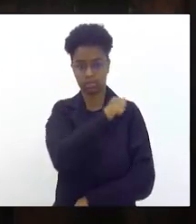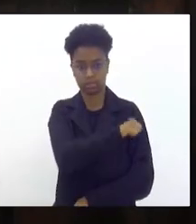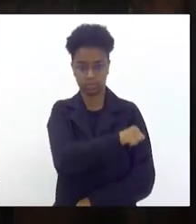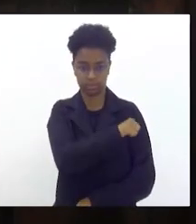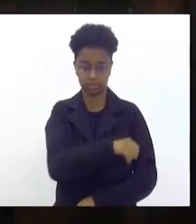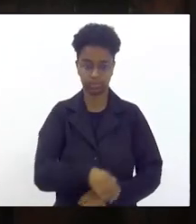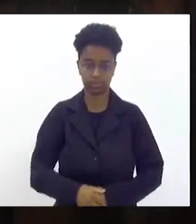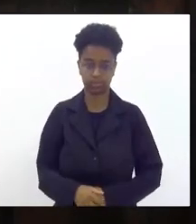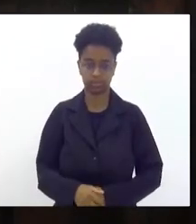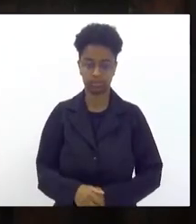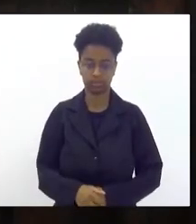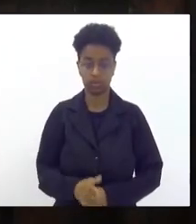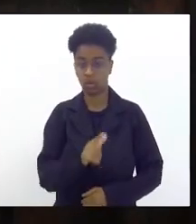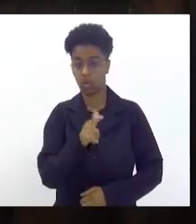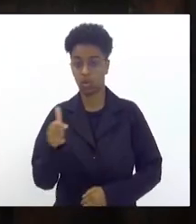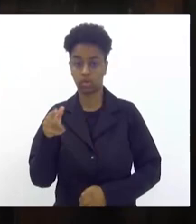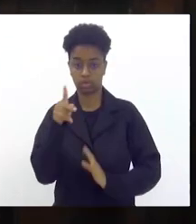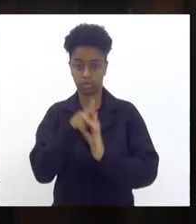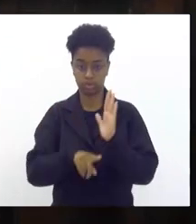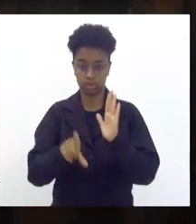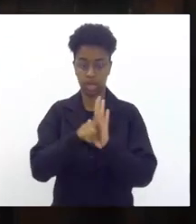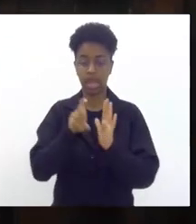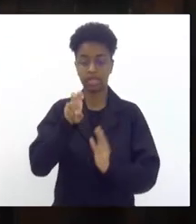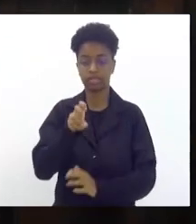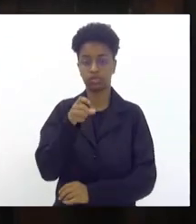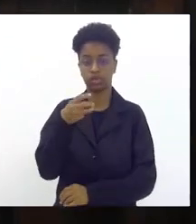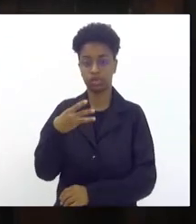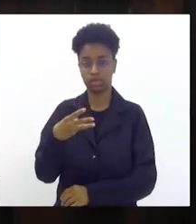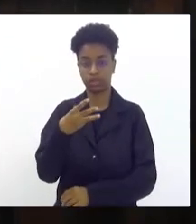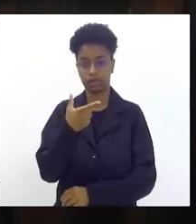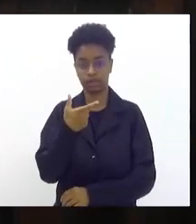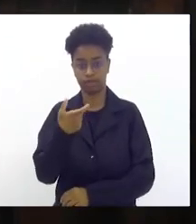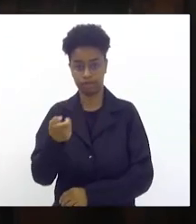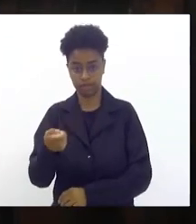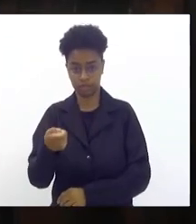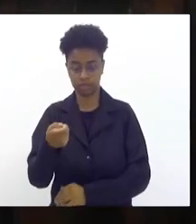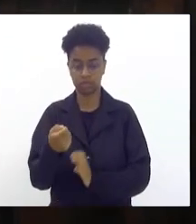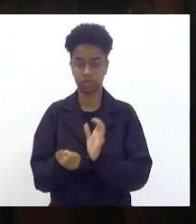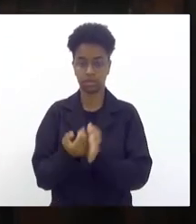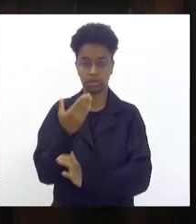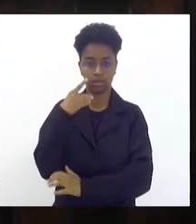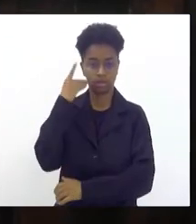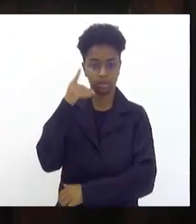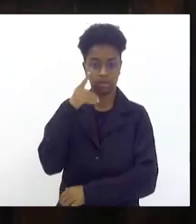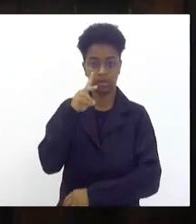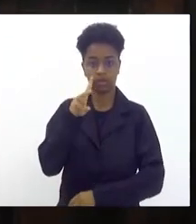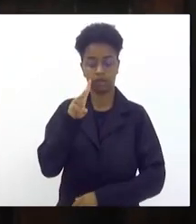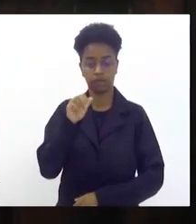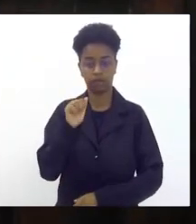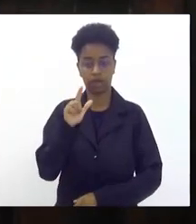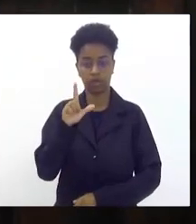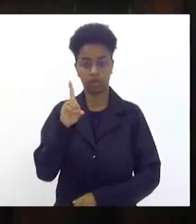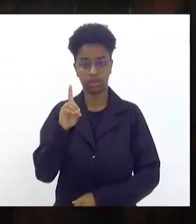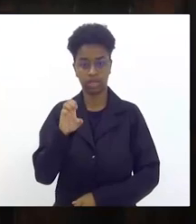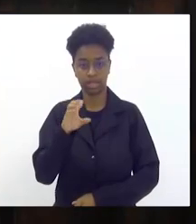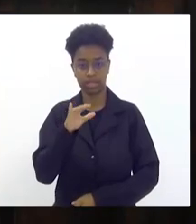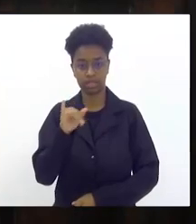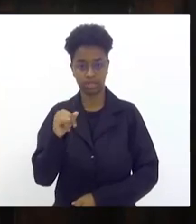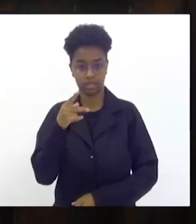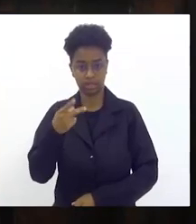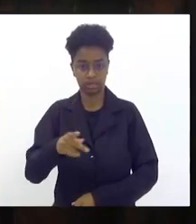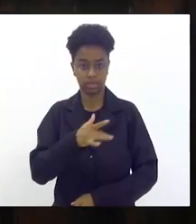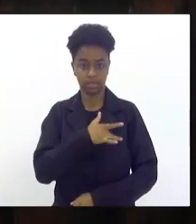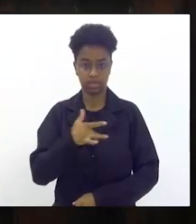o outro projeto é o projeto de lei 5320 de autoria do deputado Valdeci da Saúde que